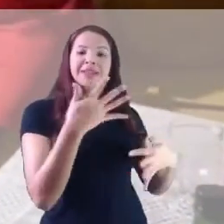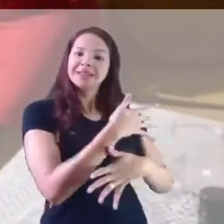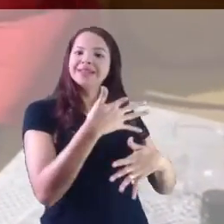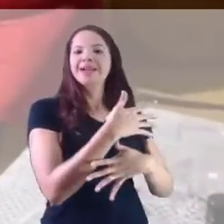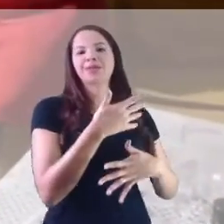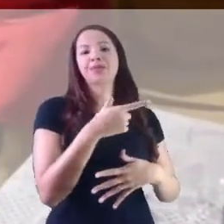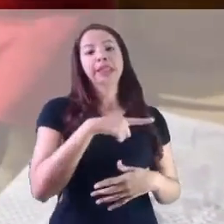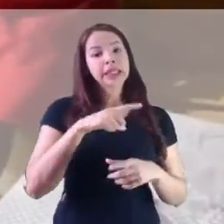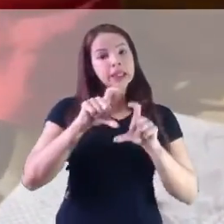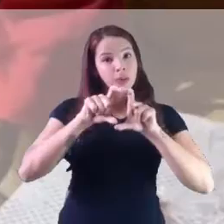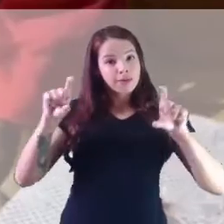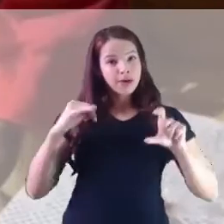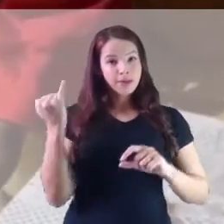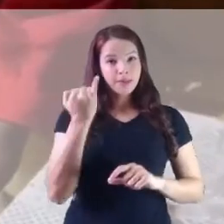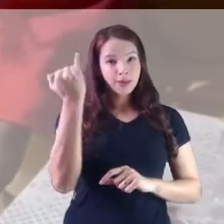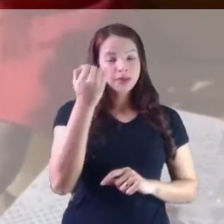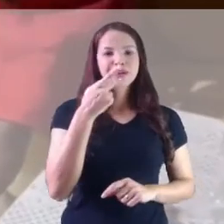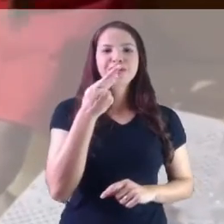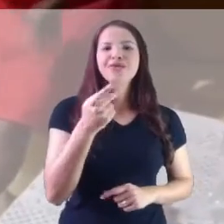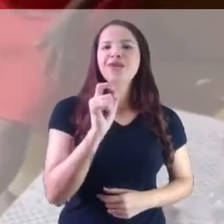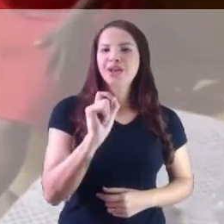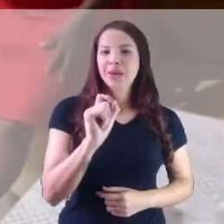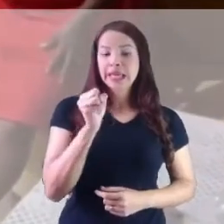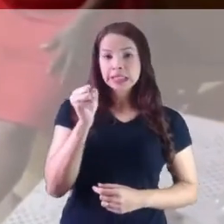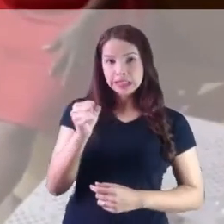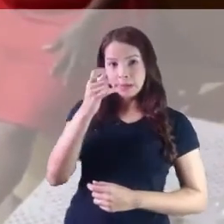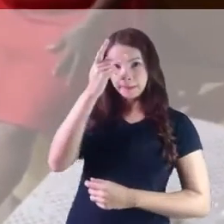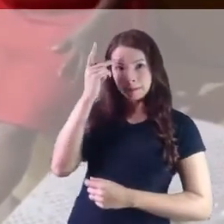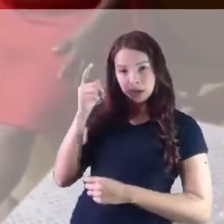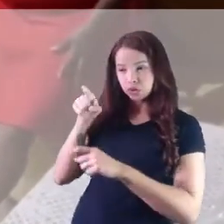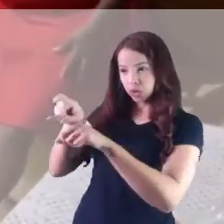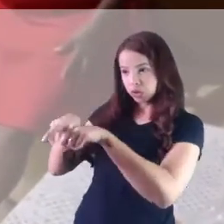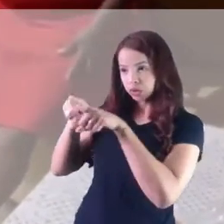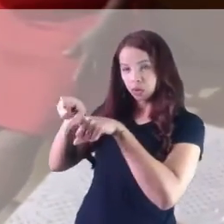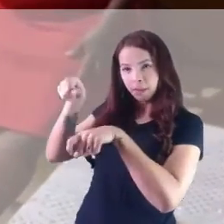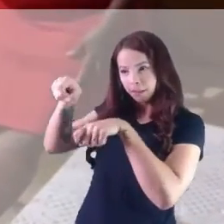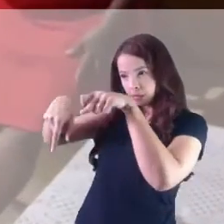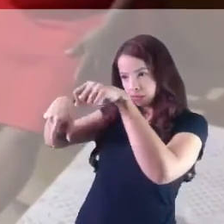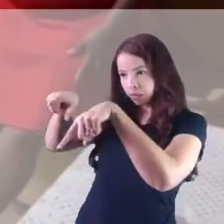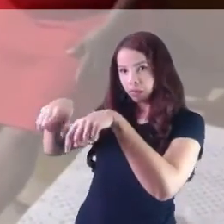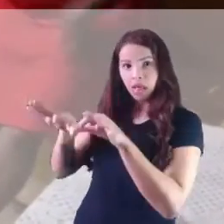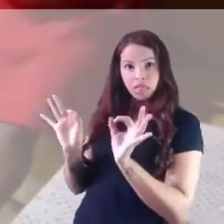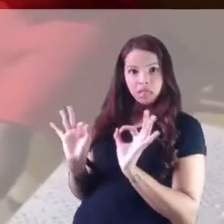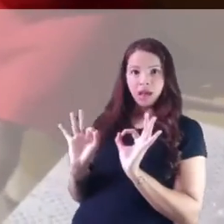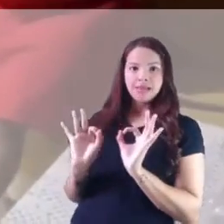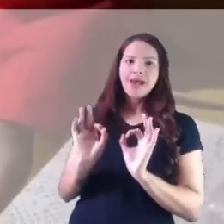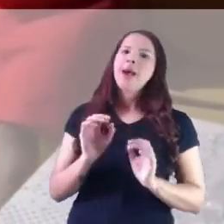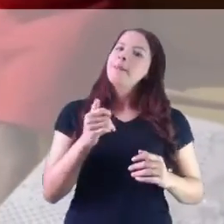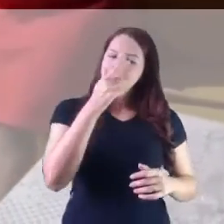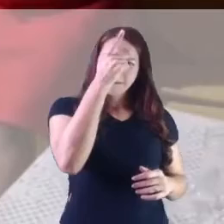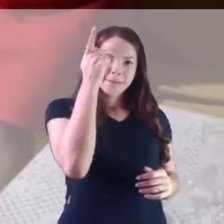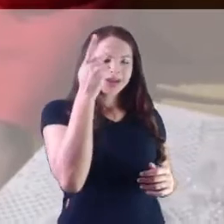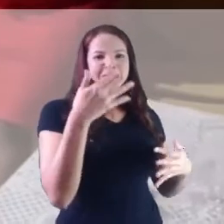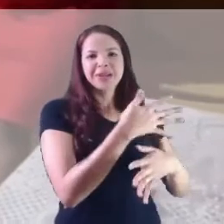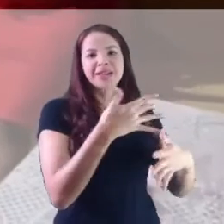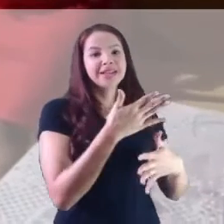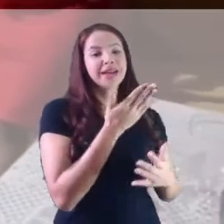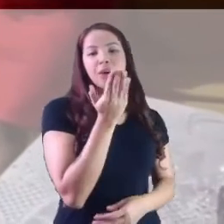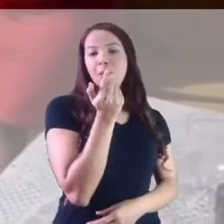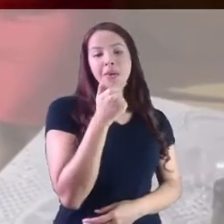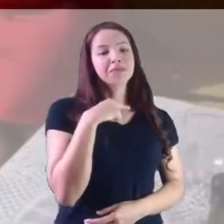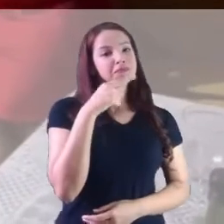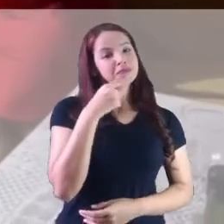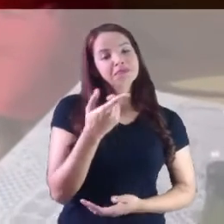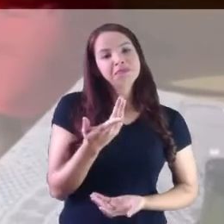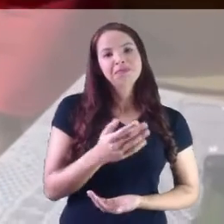especificidade. Povo do campo, povo da cidade. E a gente tem um dilema que diz assim, se o